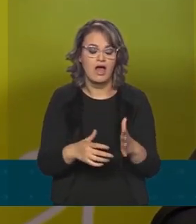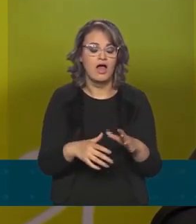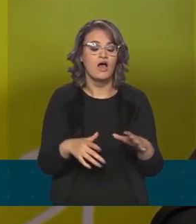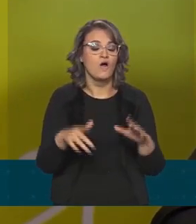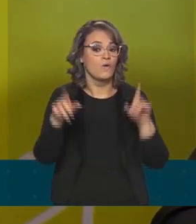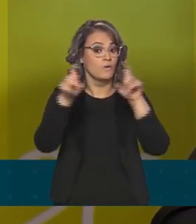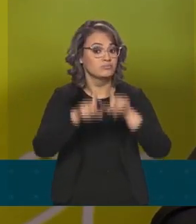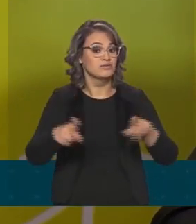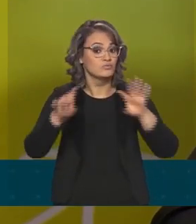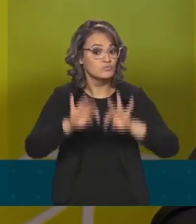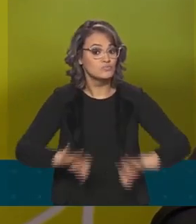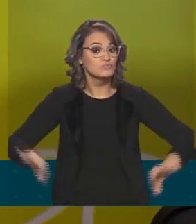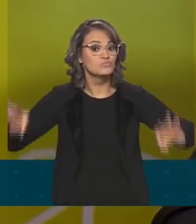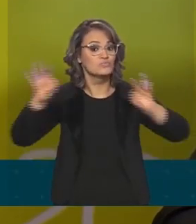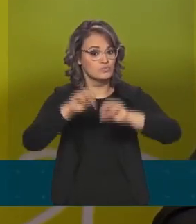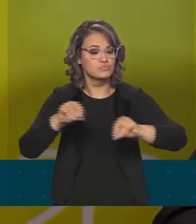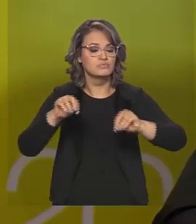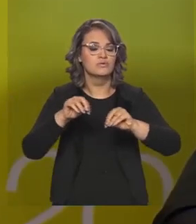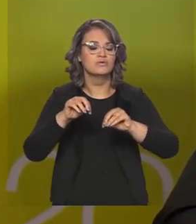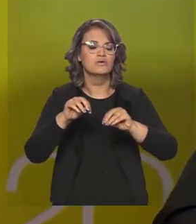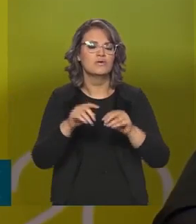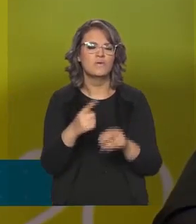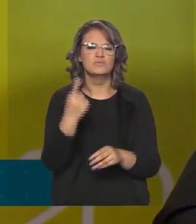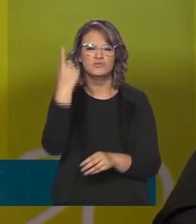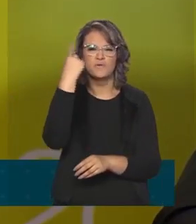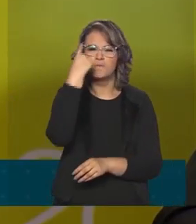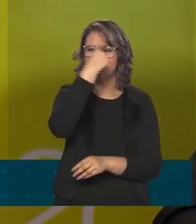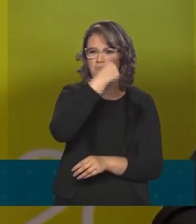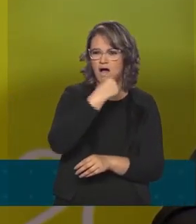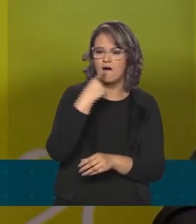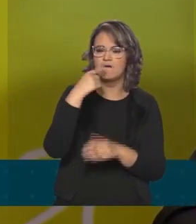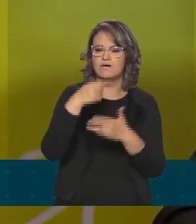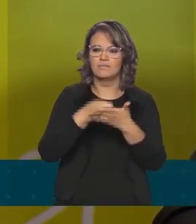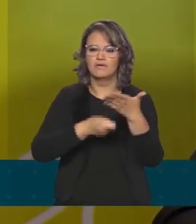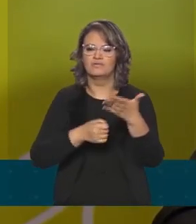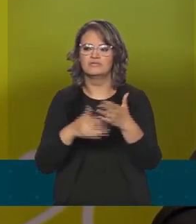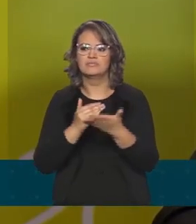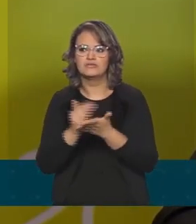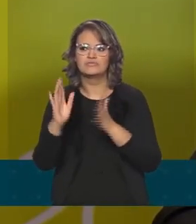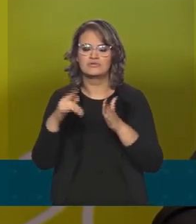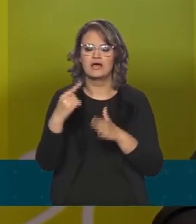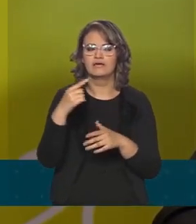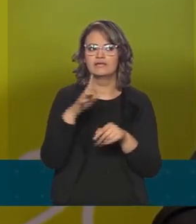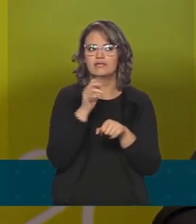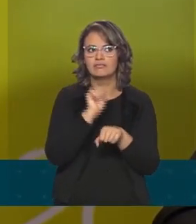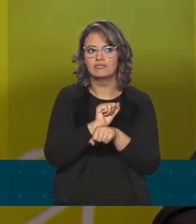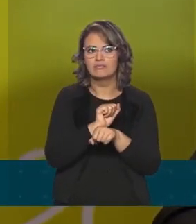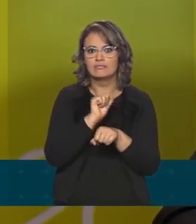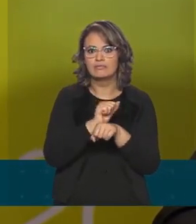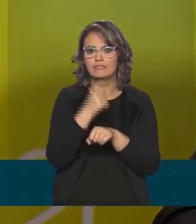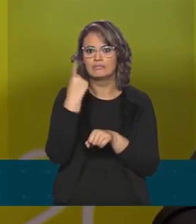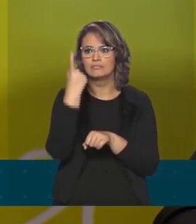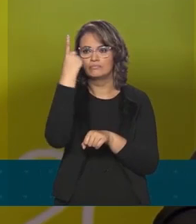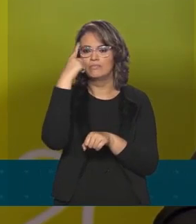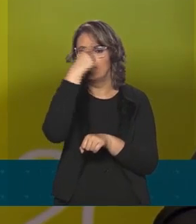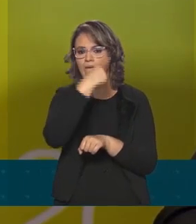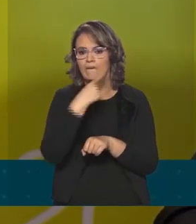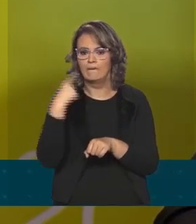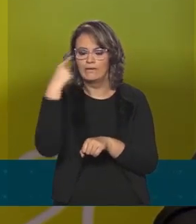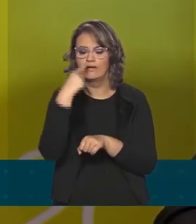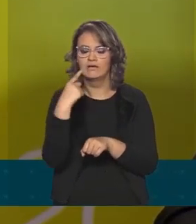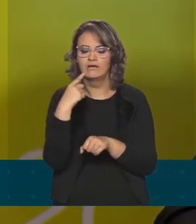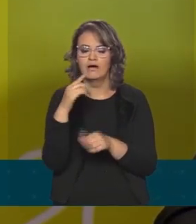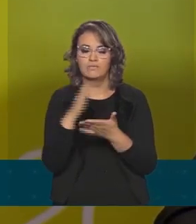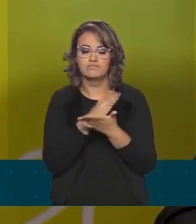prova ao longo, depois de uma hora que tinha iniciado a prova. Ou seja, todos os computadores, nós conseguimos baixar as provas para que